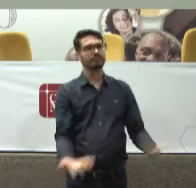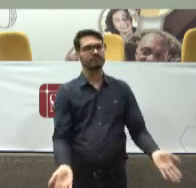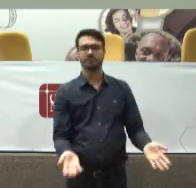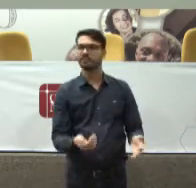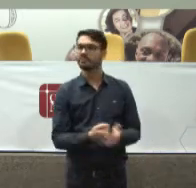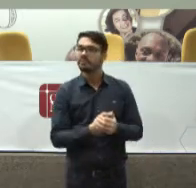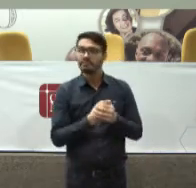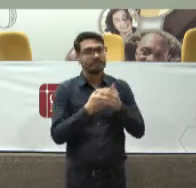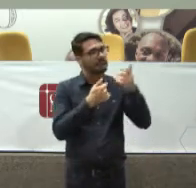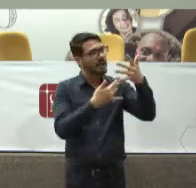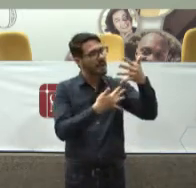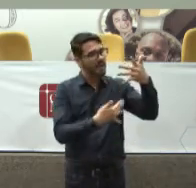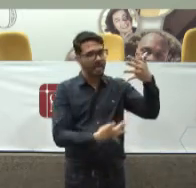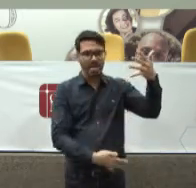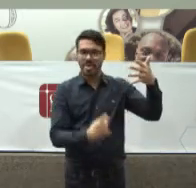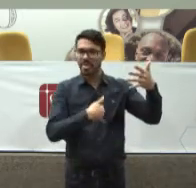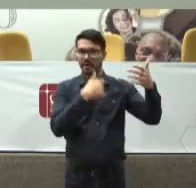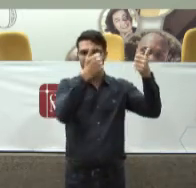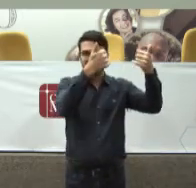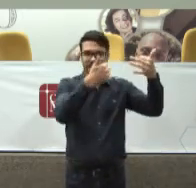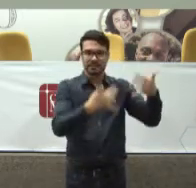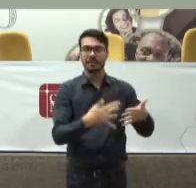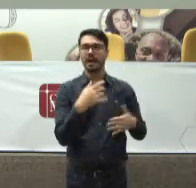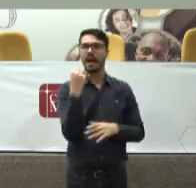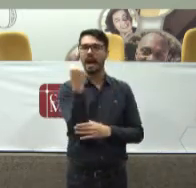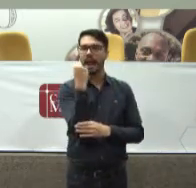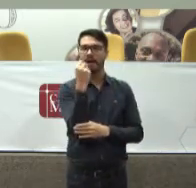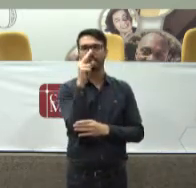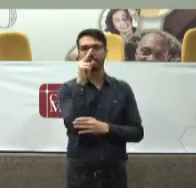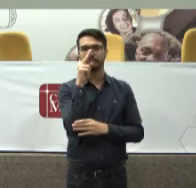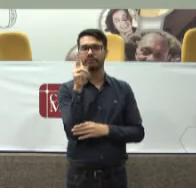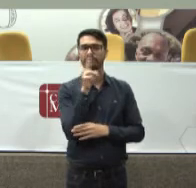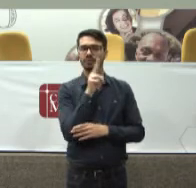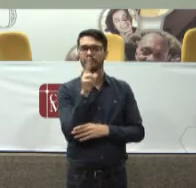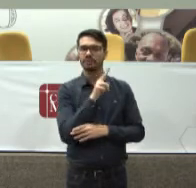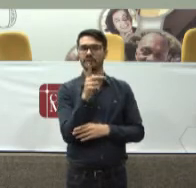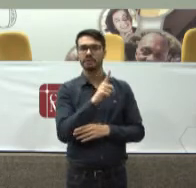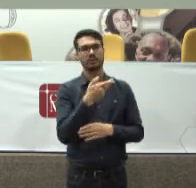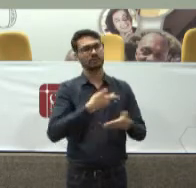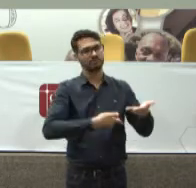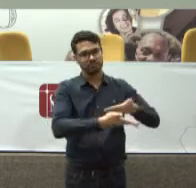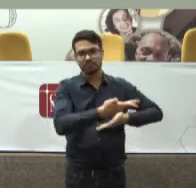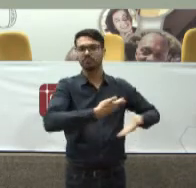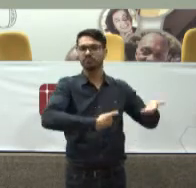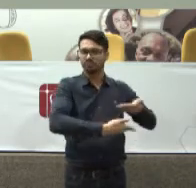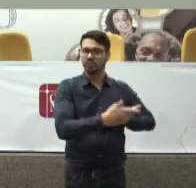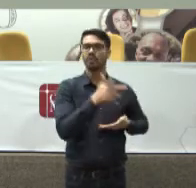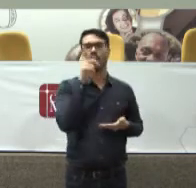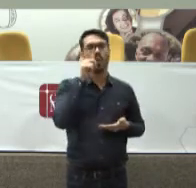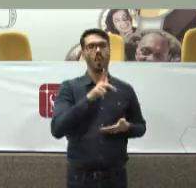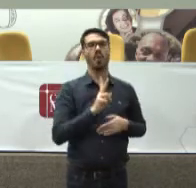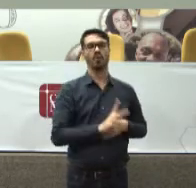Nesse momento Extremamente grave Nós perdemos O processo De interlocução Com o prefeito E conseguimos Na